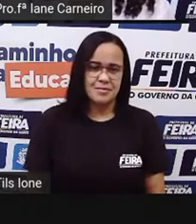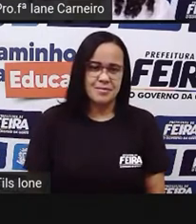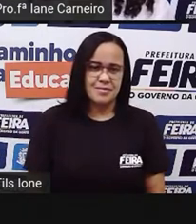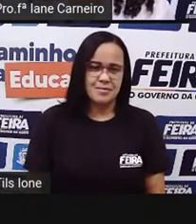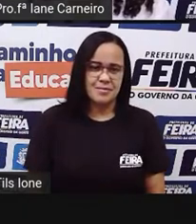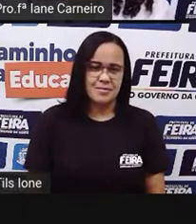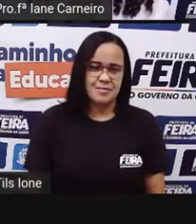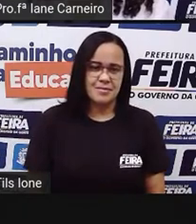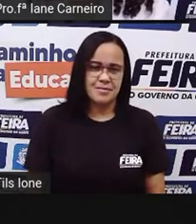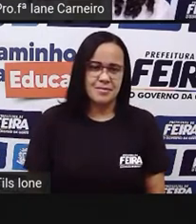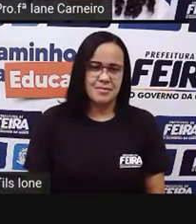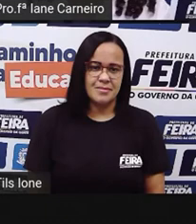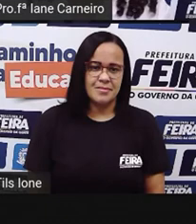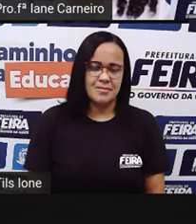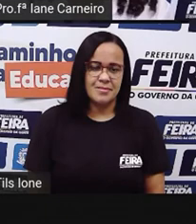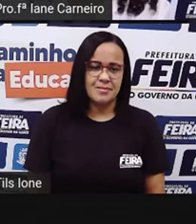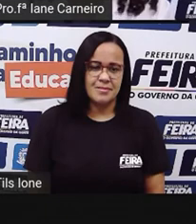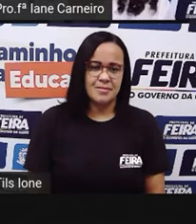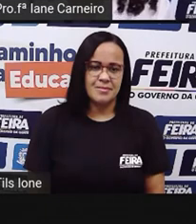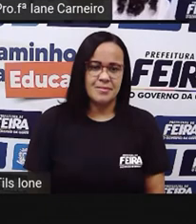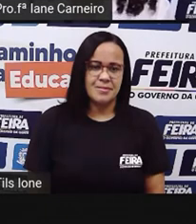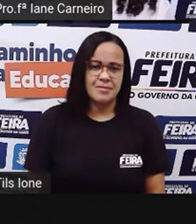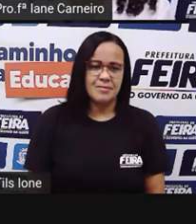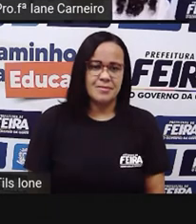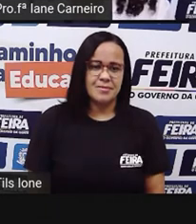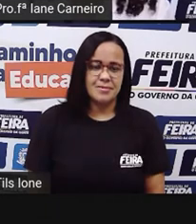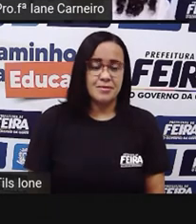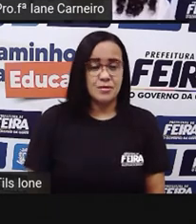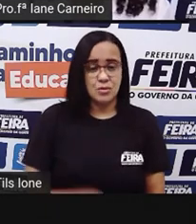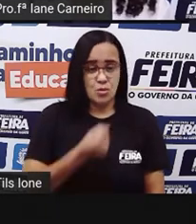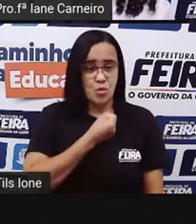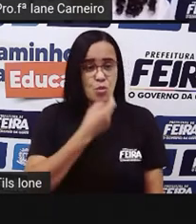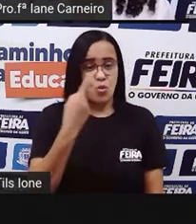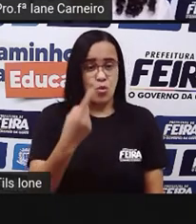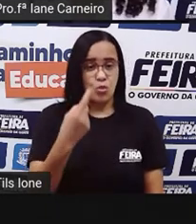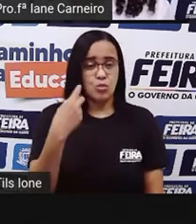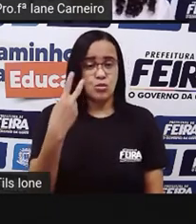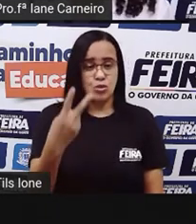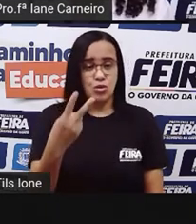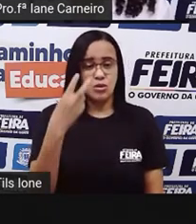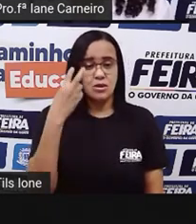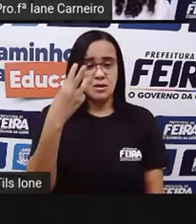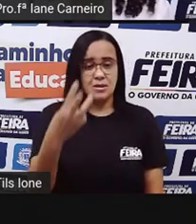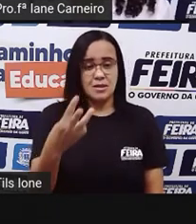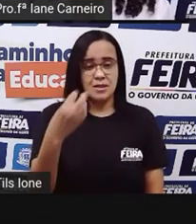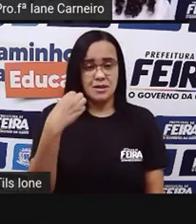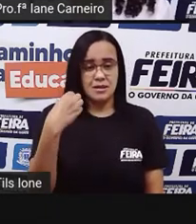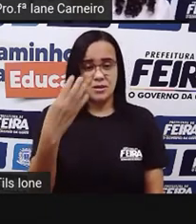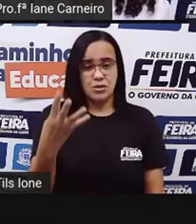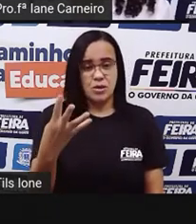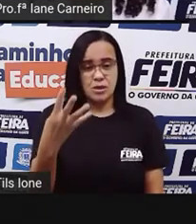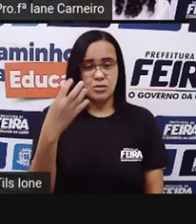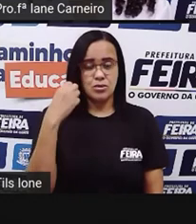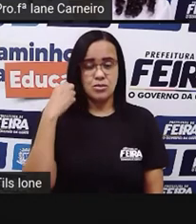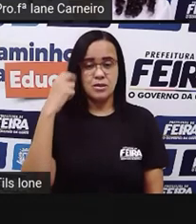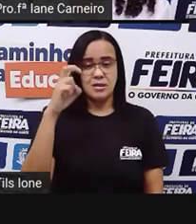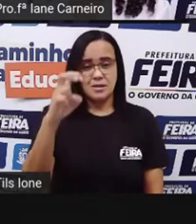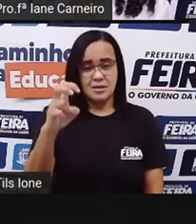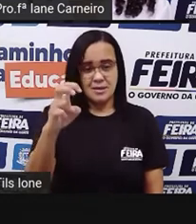Ficou bem bagunçadinho, né? Vou botar vermelho. Número um, número dois, número três, quatro,